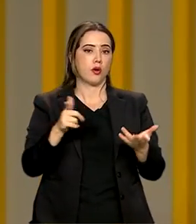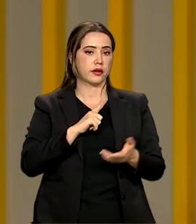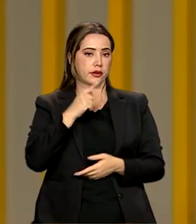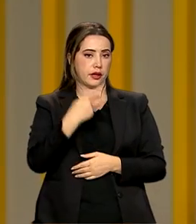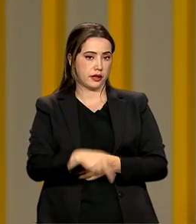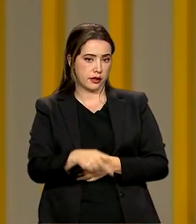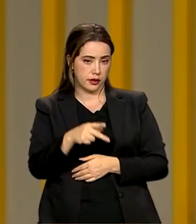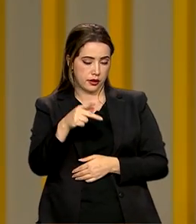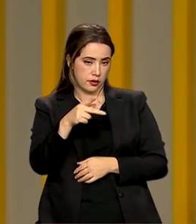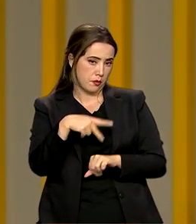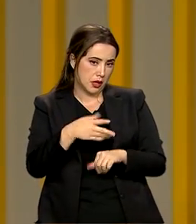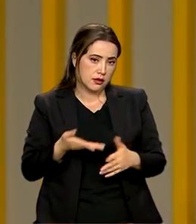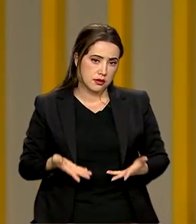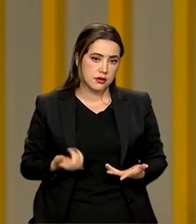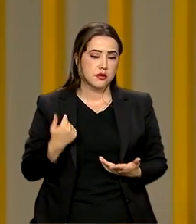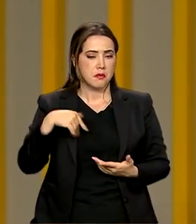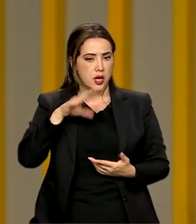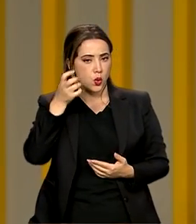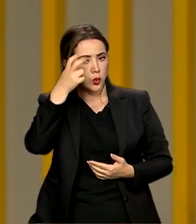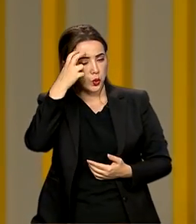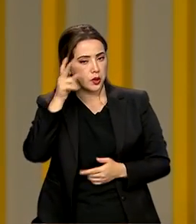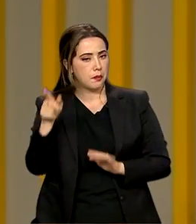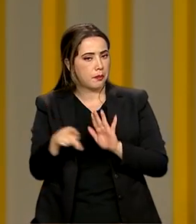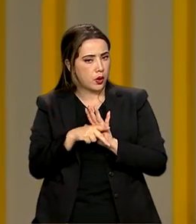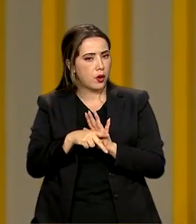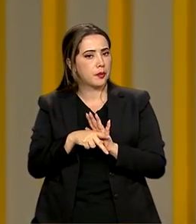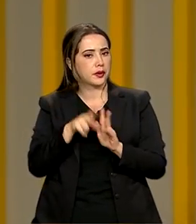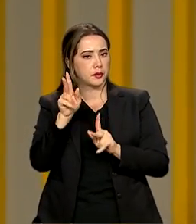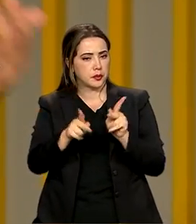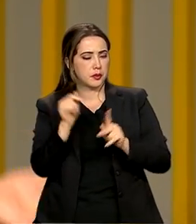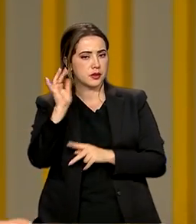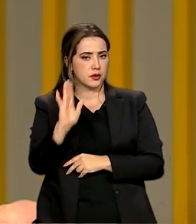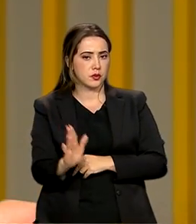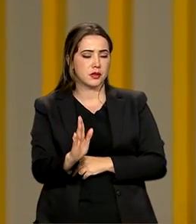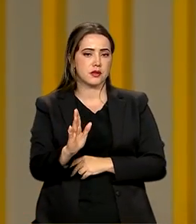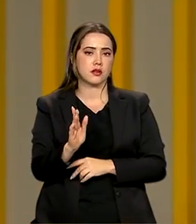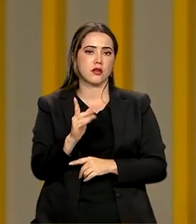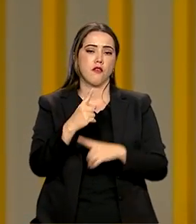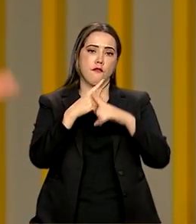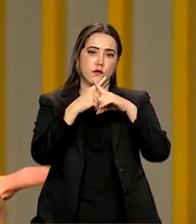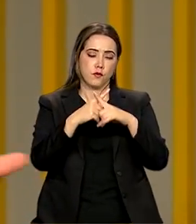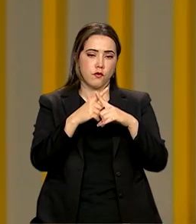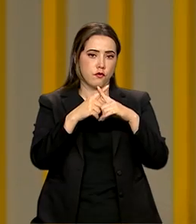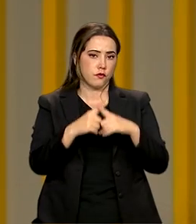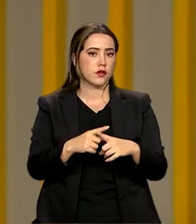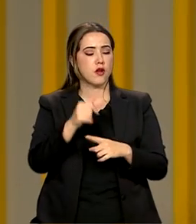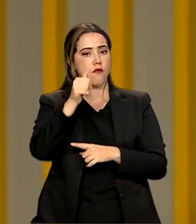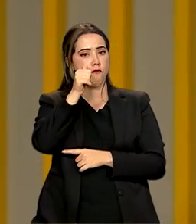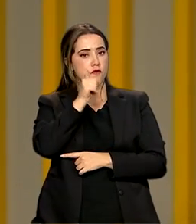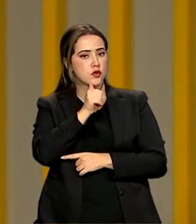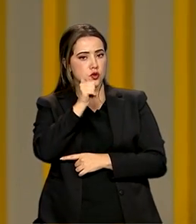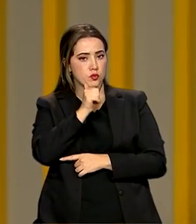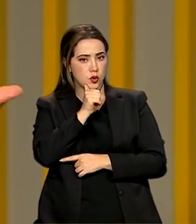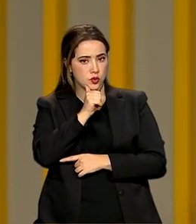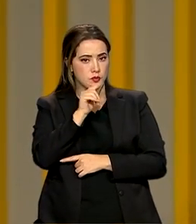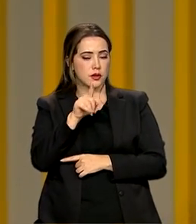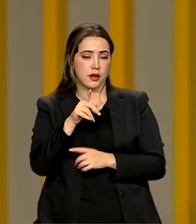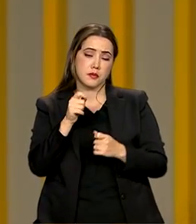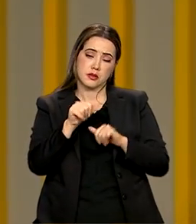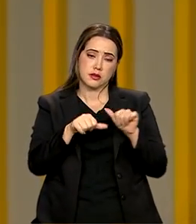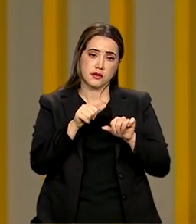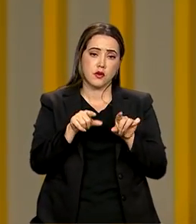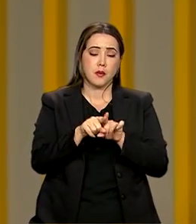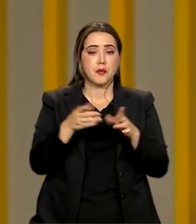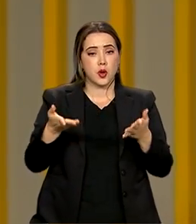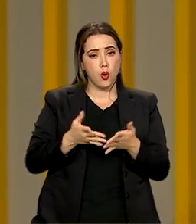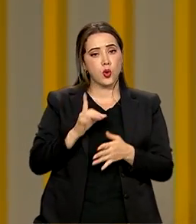culturas brasileiras, do povo brasileiro, só que masculina, para homens. Então, a